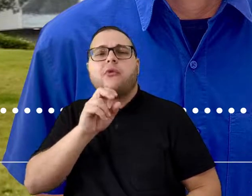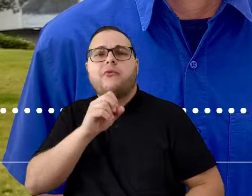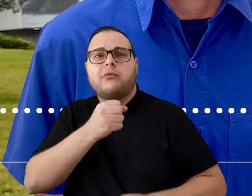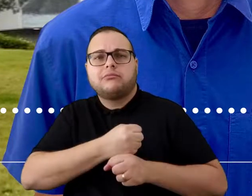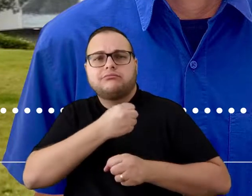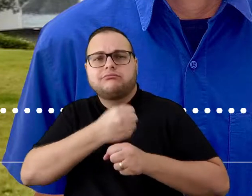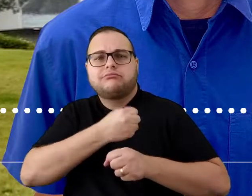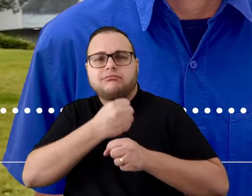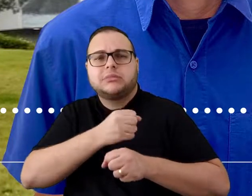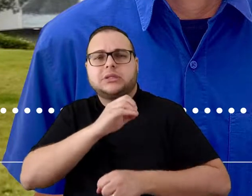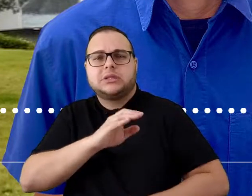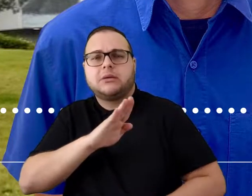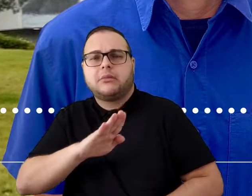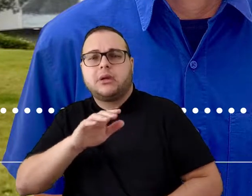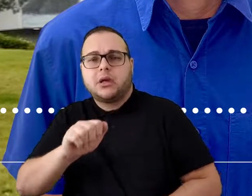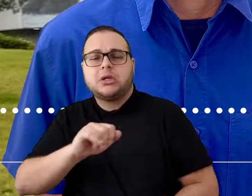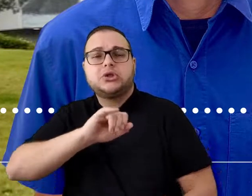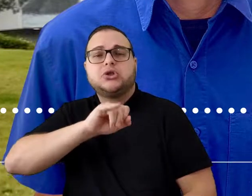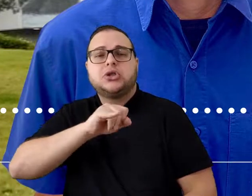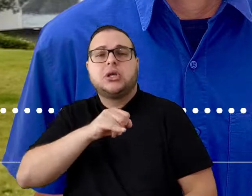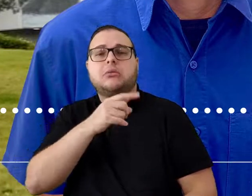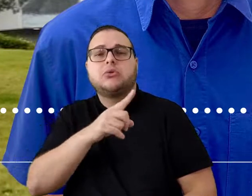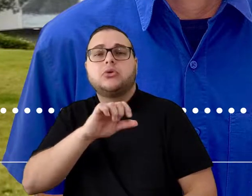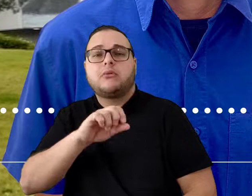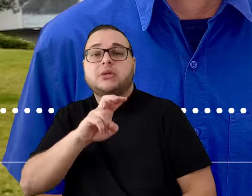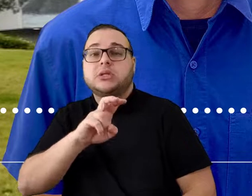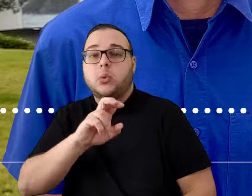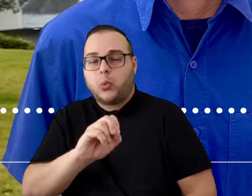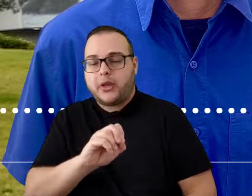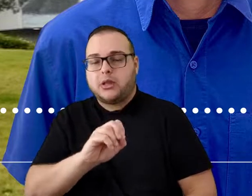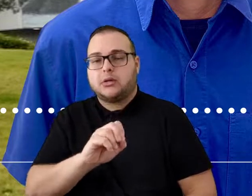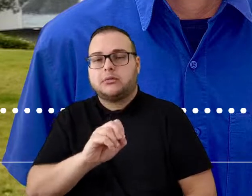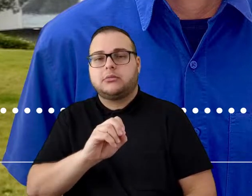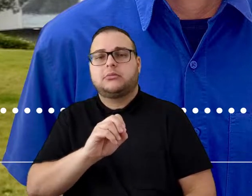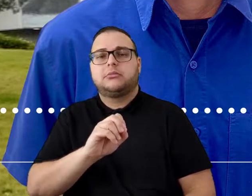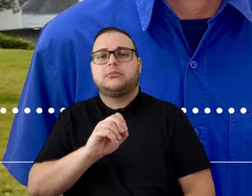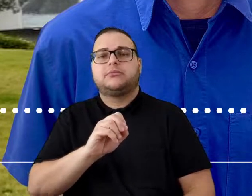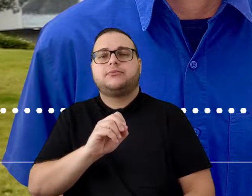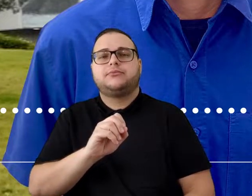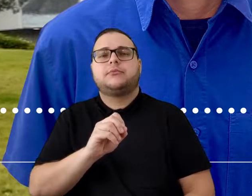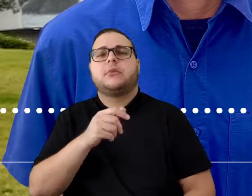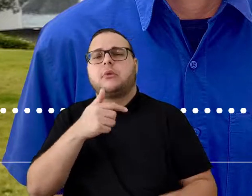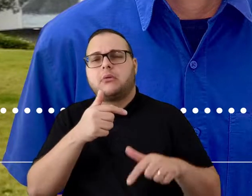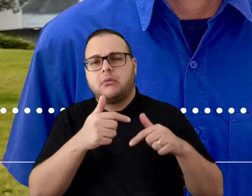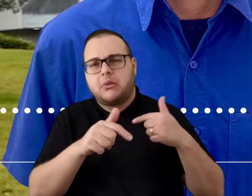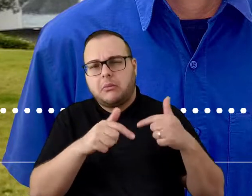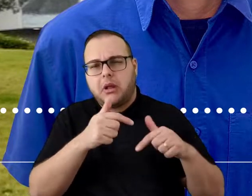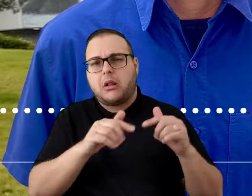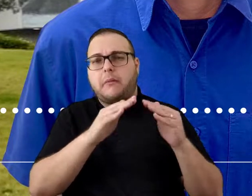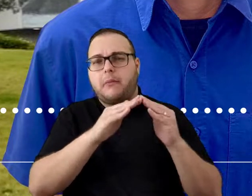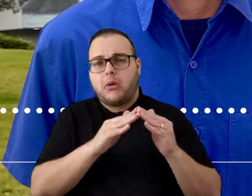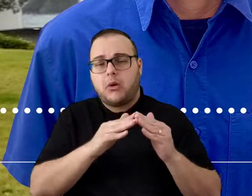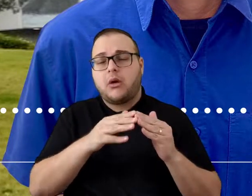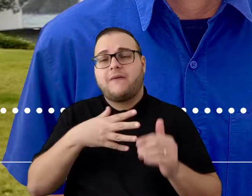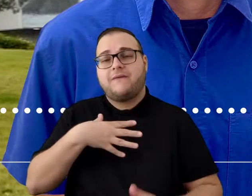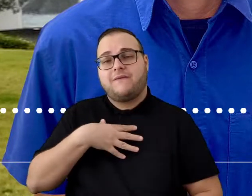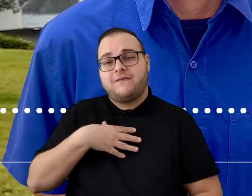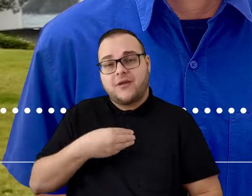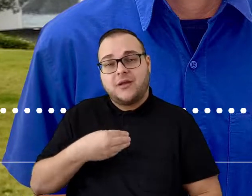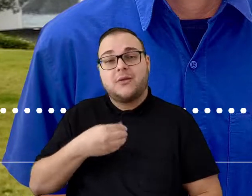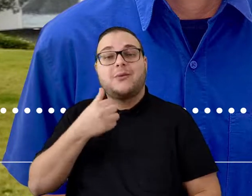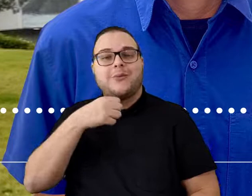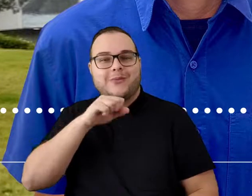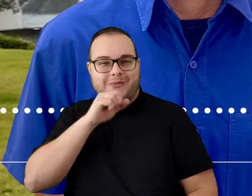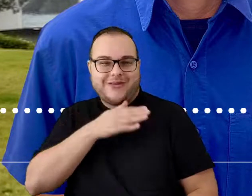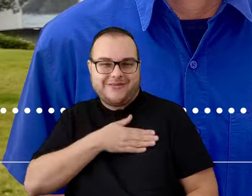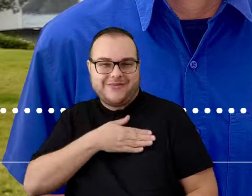da construção da CBA, né? Ele ingressou na CBA em janeiro de 1950 e ele foi trazido na vila operária, né? Tinha minha mãe com nove meses